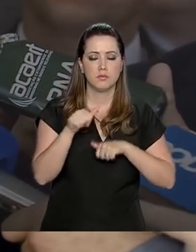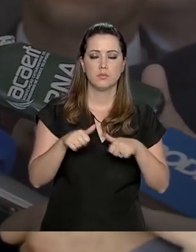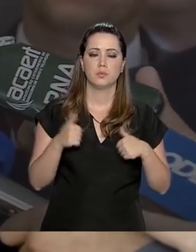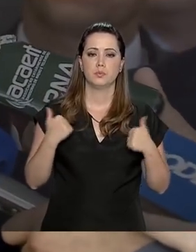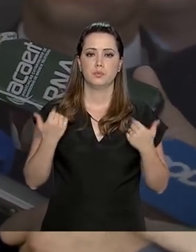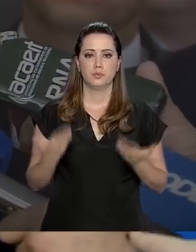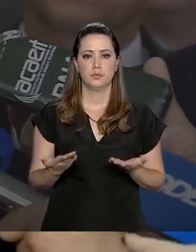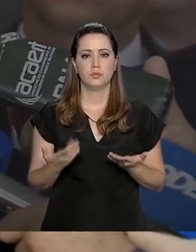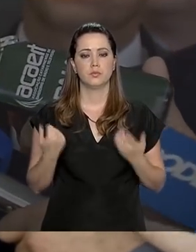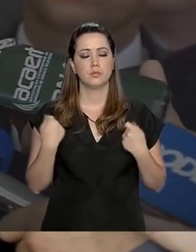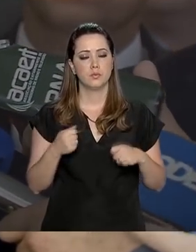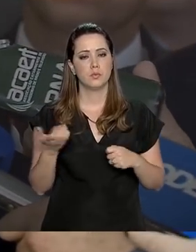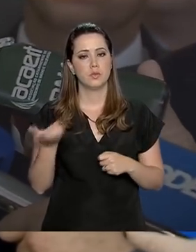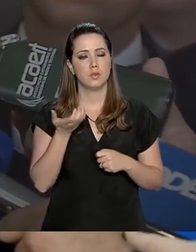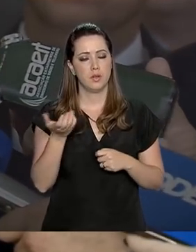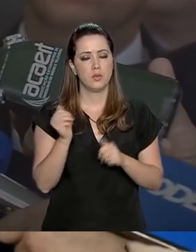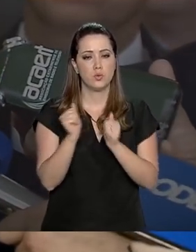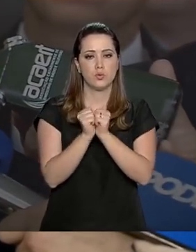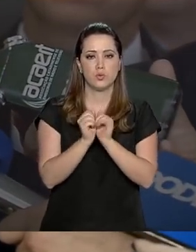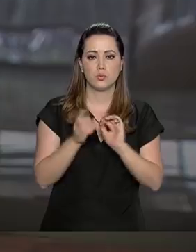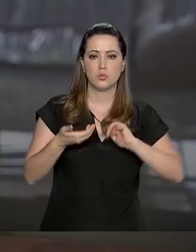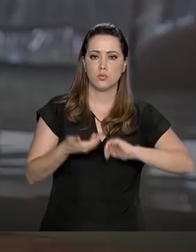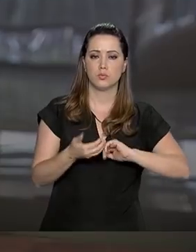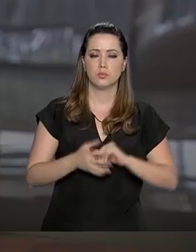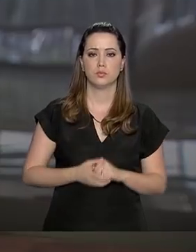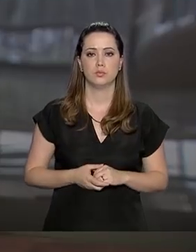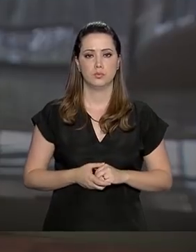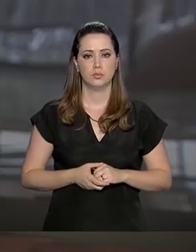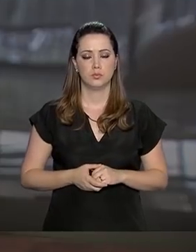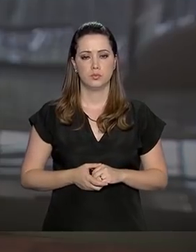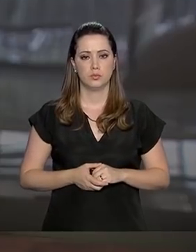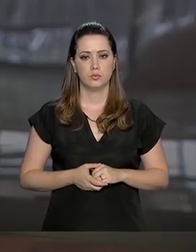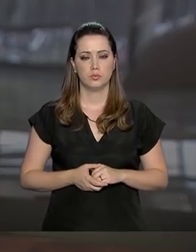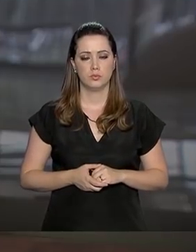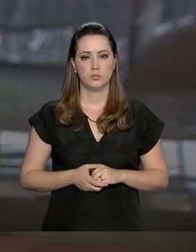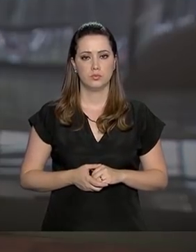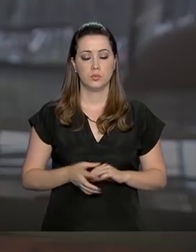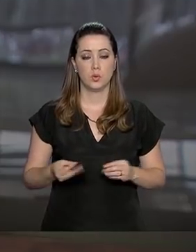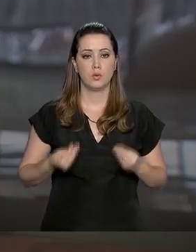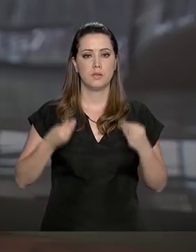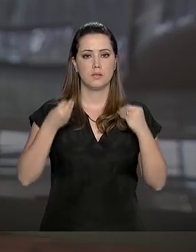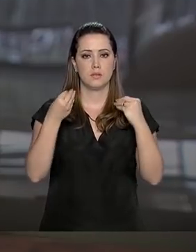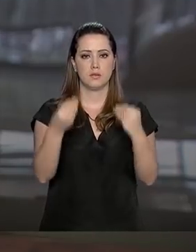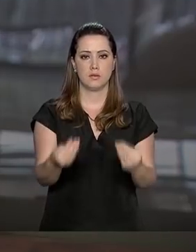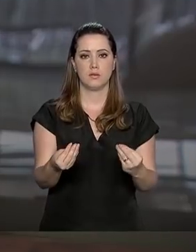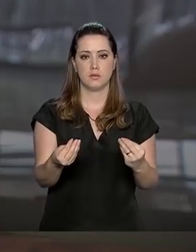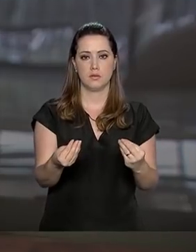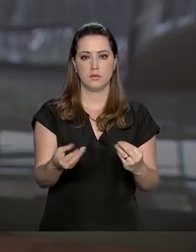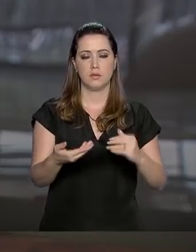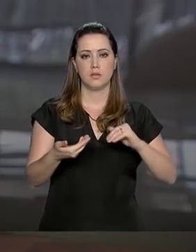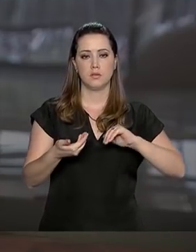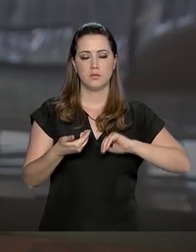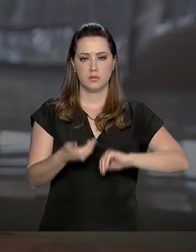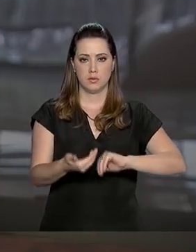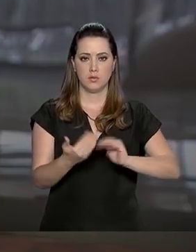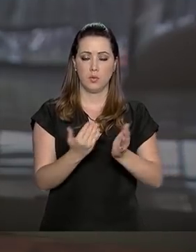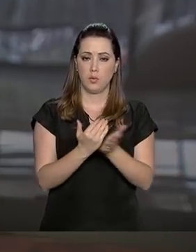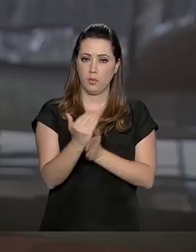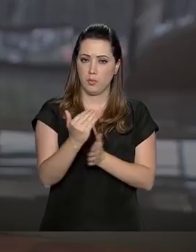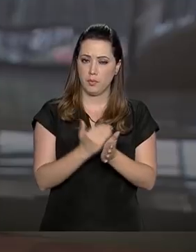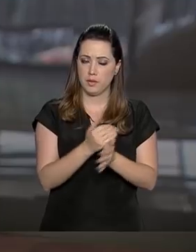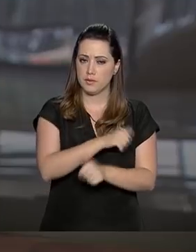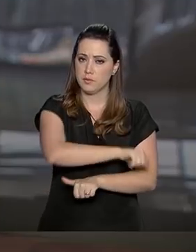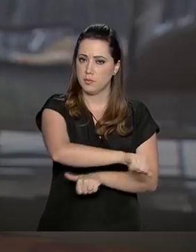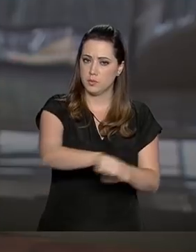e pretende fazer isso junto com o Congresso. Com essa entrega na Câmara dos Deputados, começa a